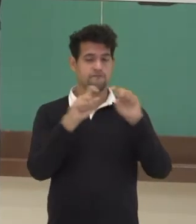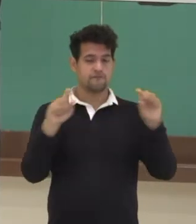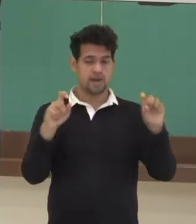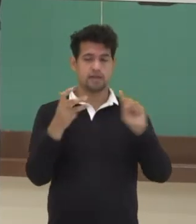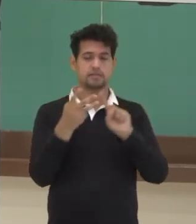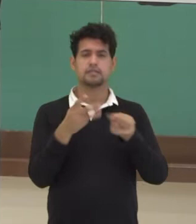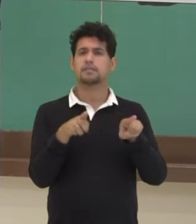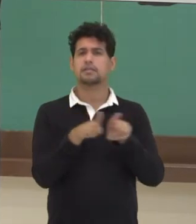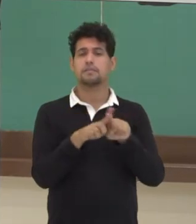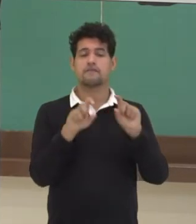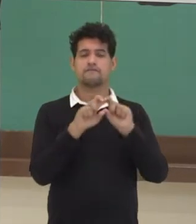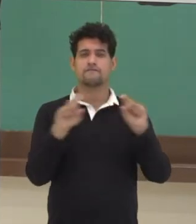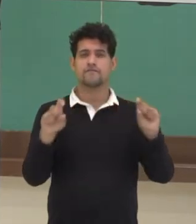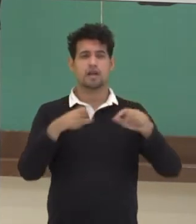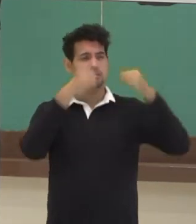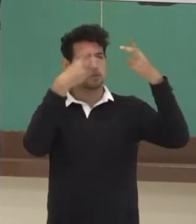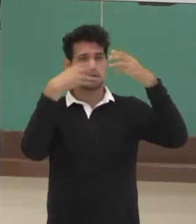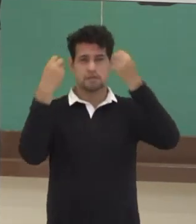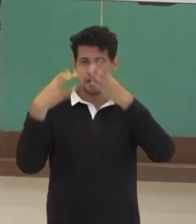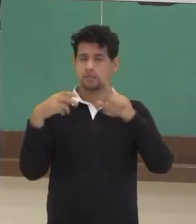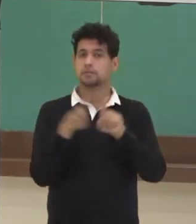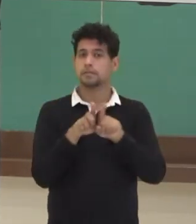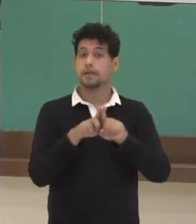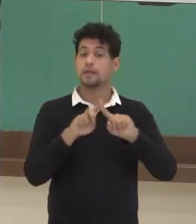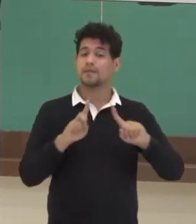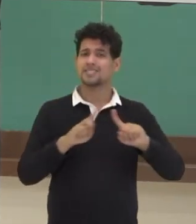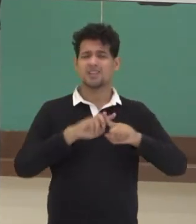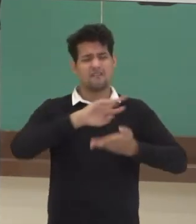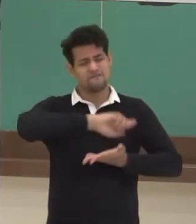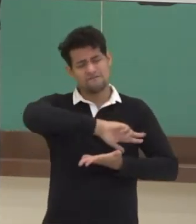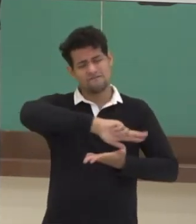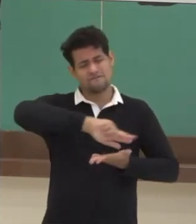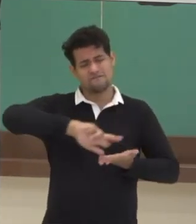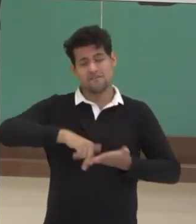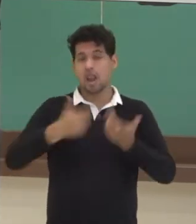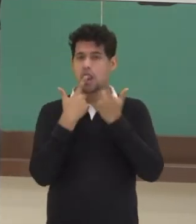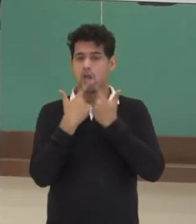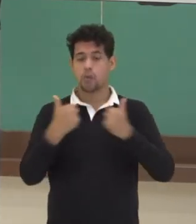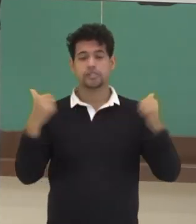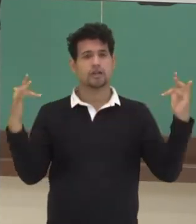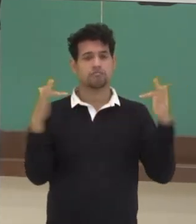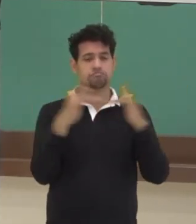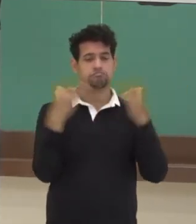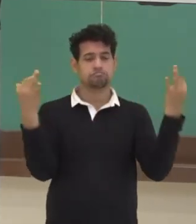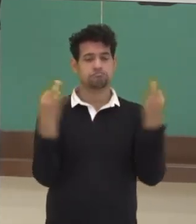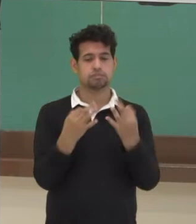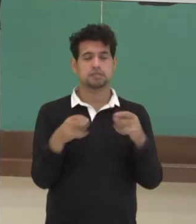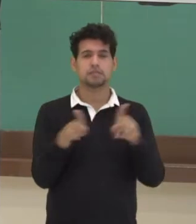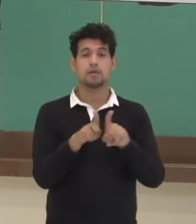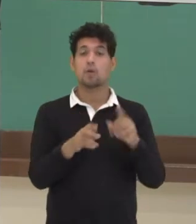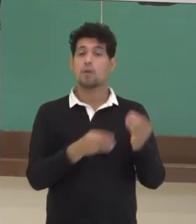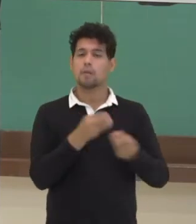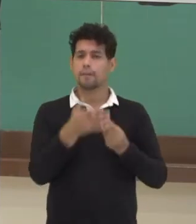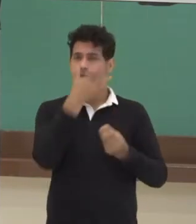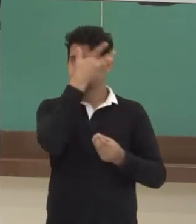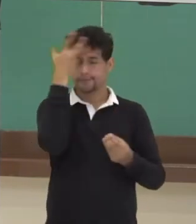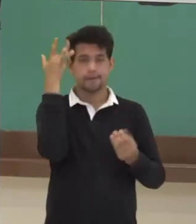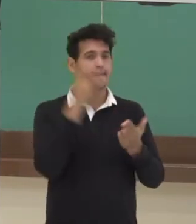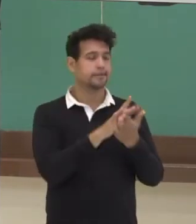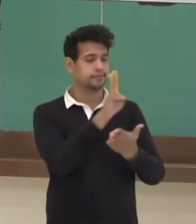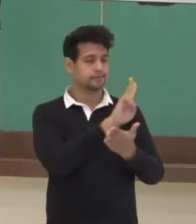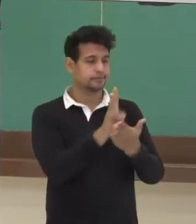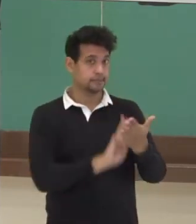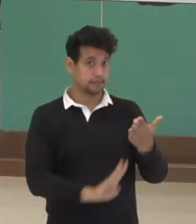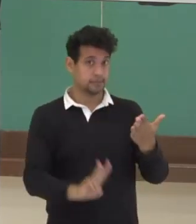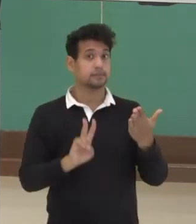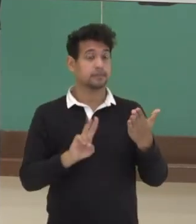frases argumentativas e a variedade linguística adequada refere-se ao público leitor. Então a